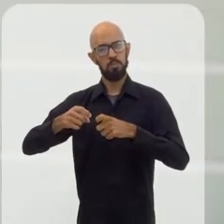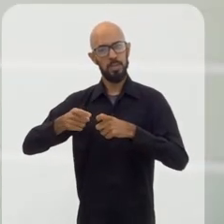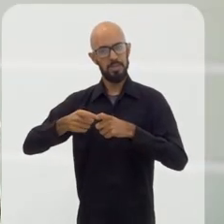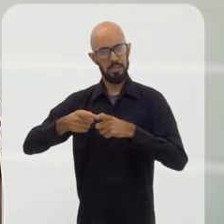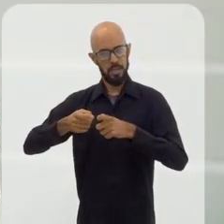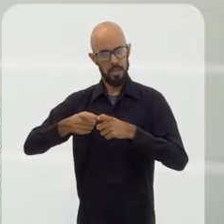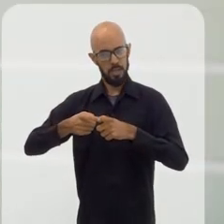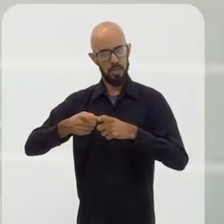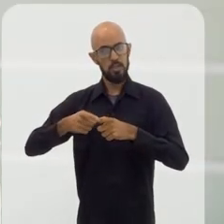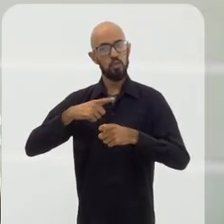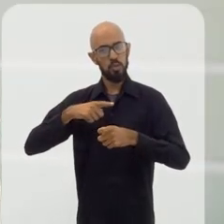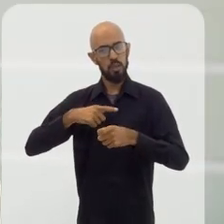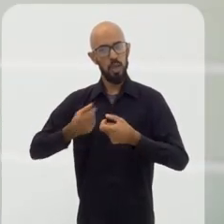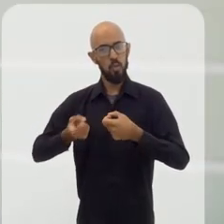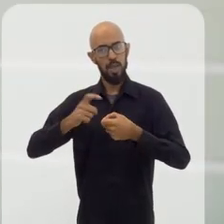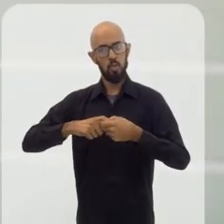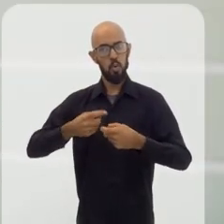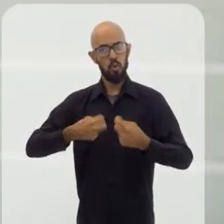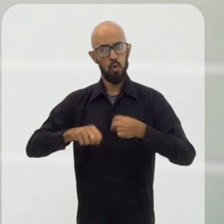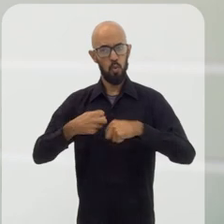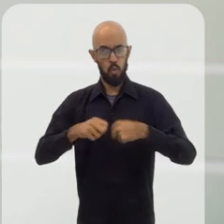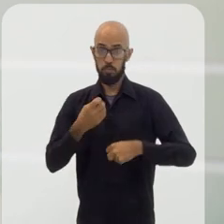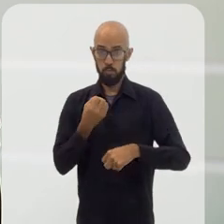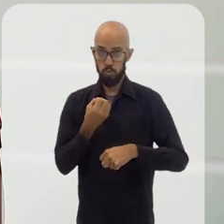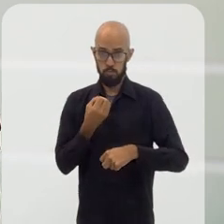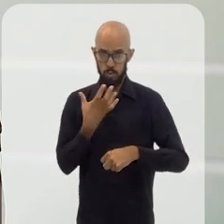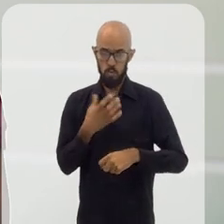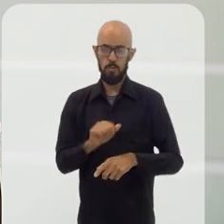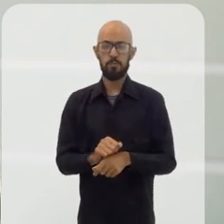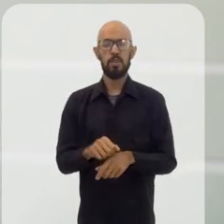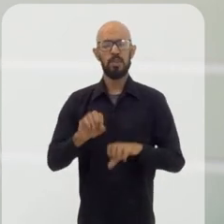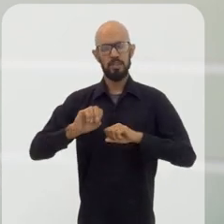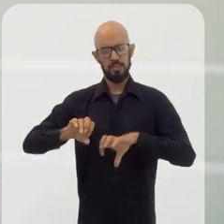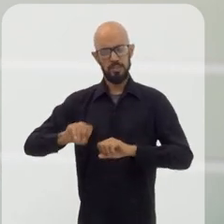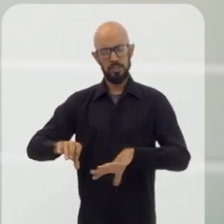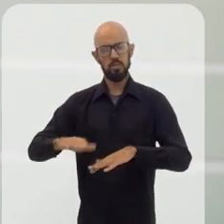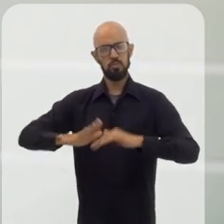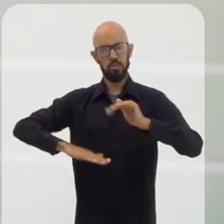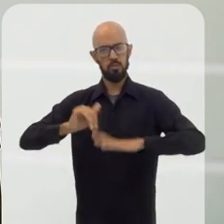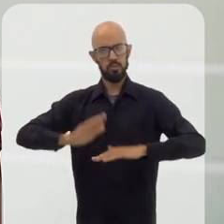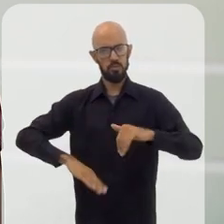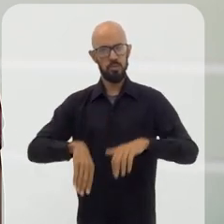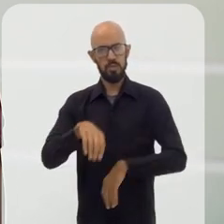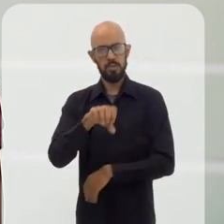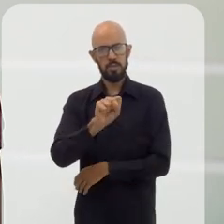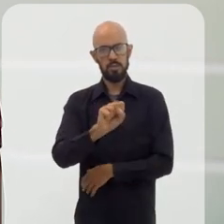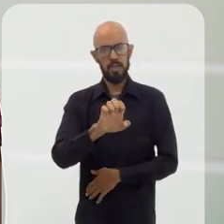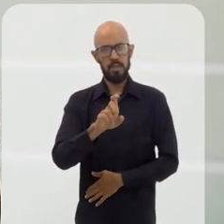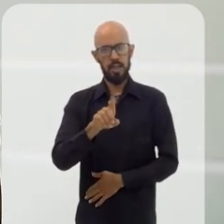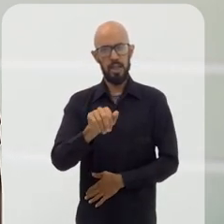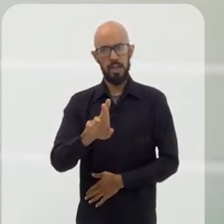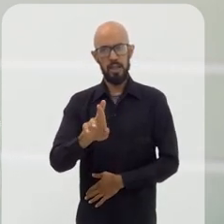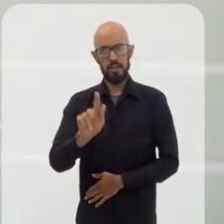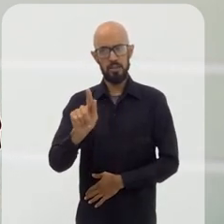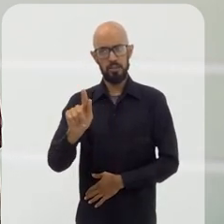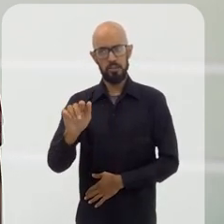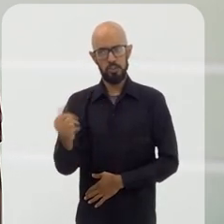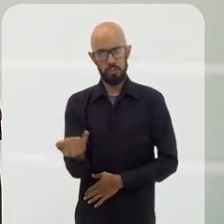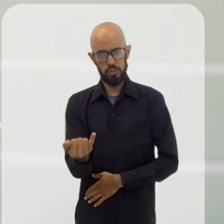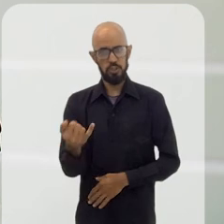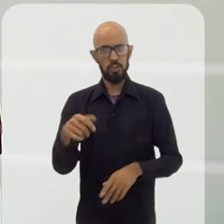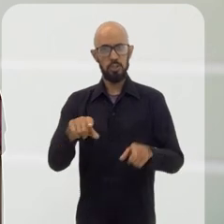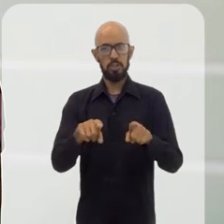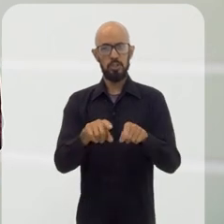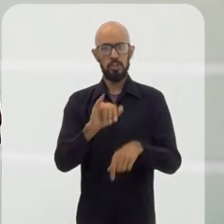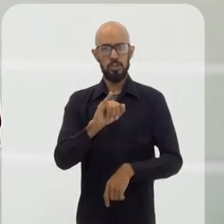gera uma economia e um retorno enorme para o nosso município. Temos também ensinos profissionalizantes, temos o CEDERJ, a FAETEC, a